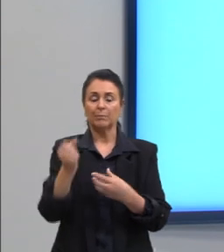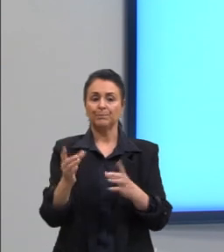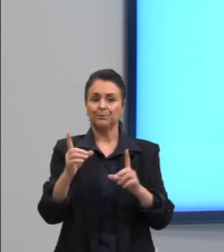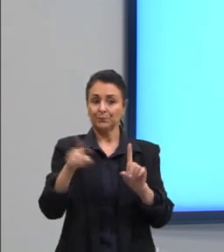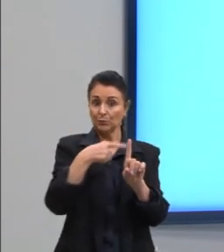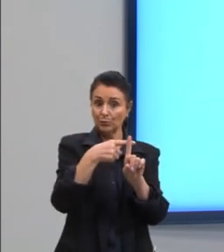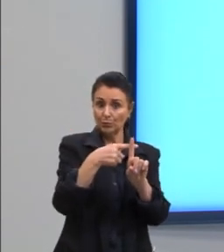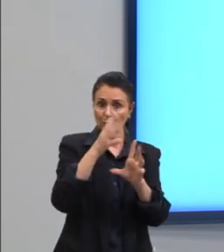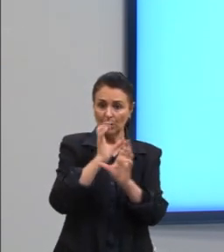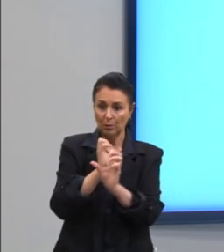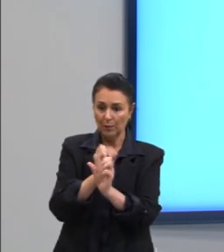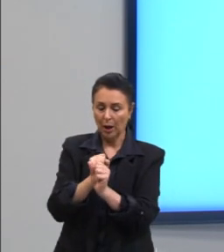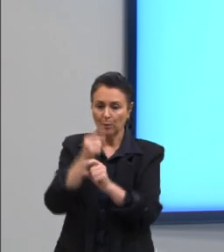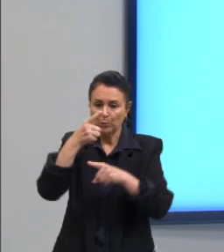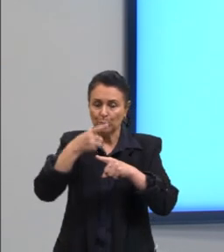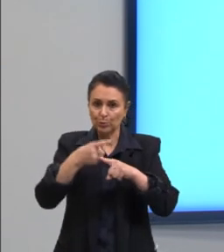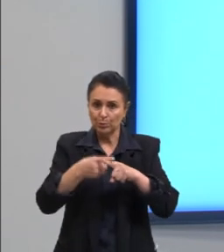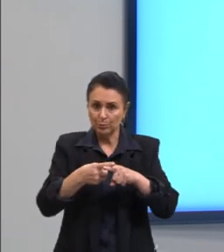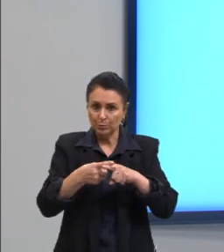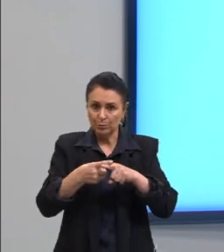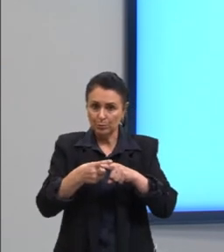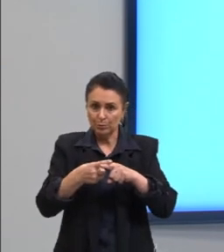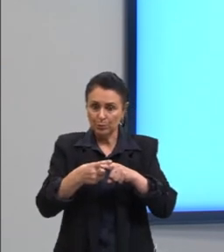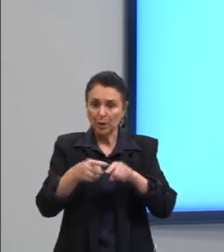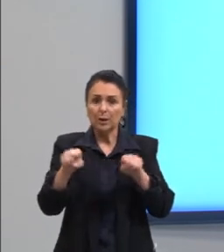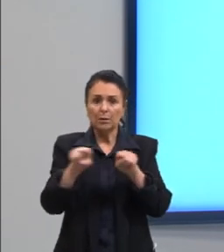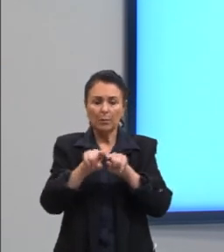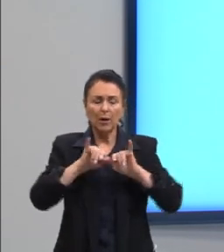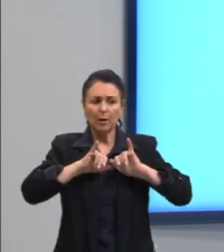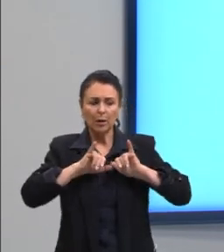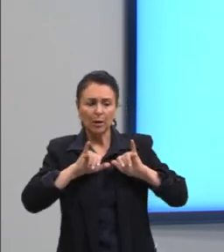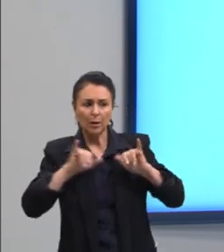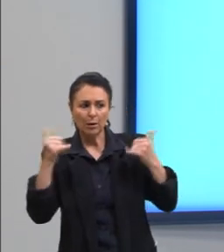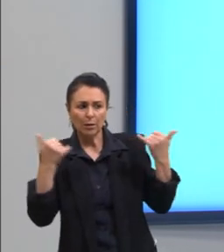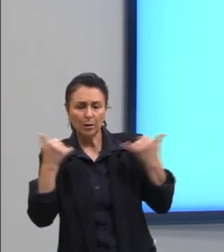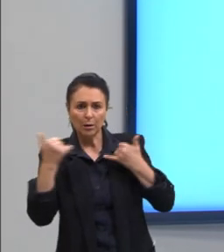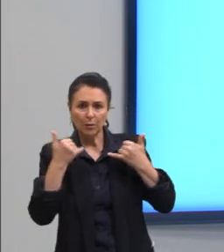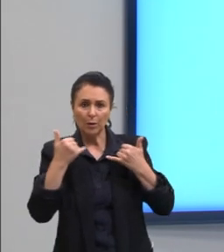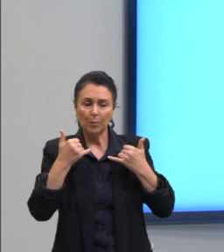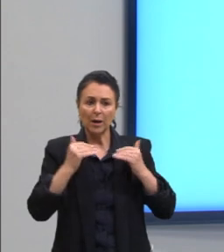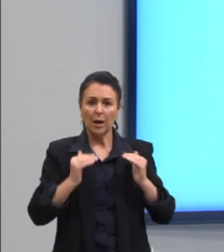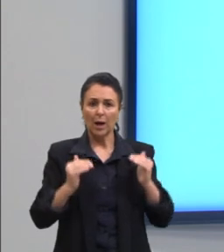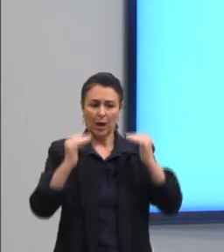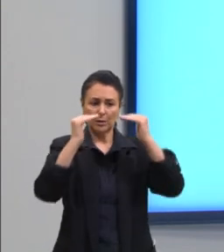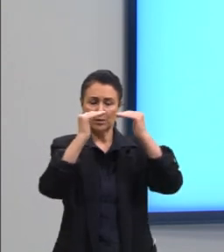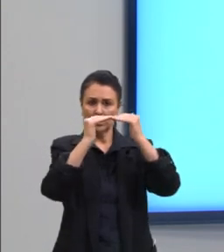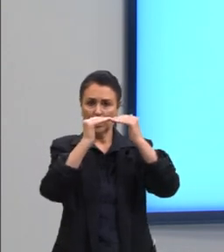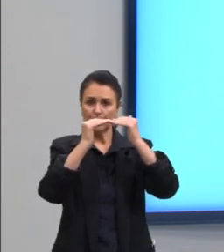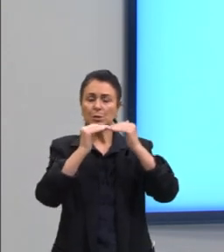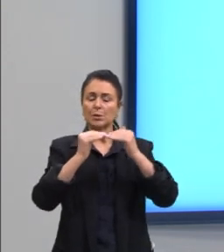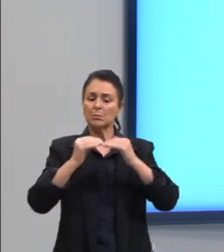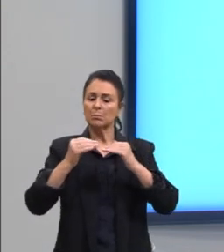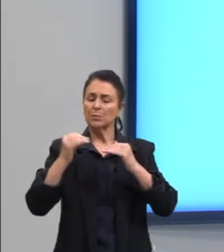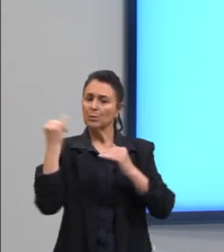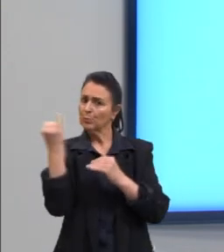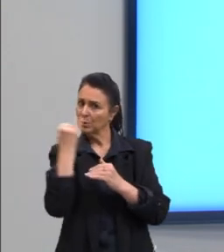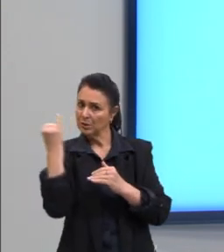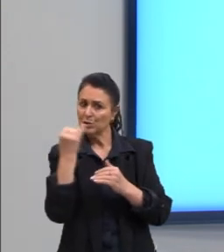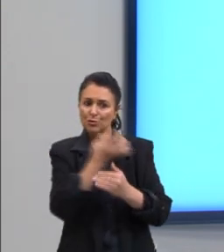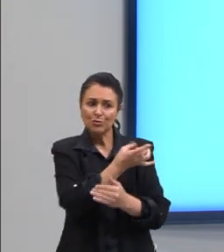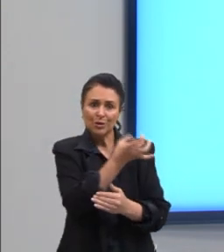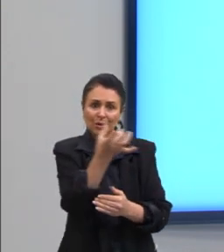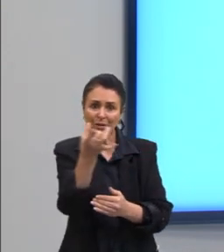esses números e também informa-se sobre as propriedades essenciais das operações.